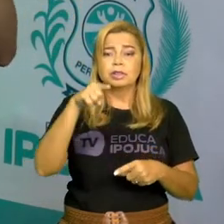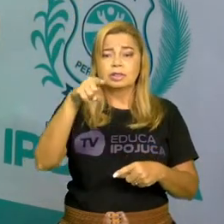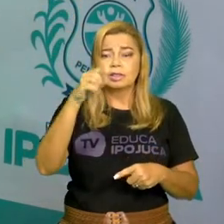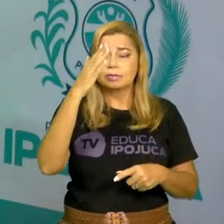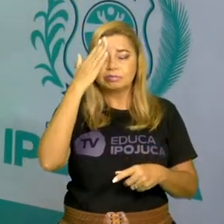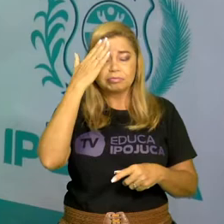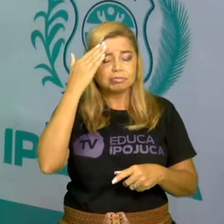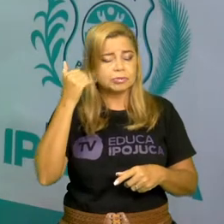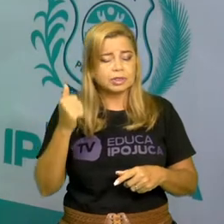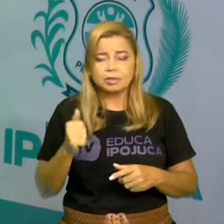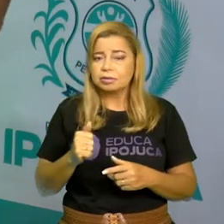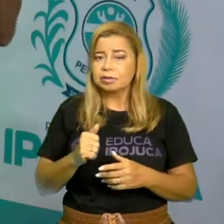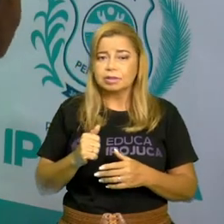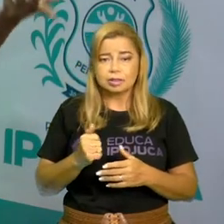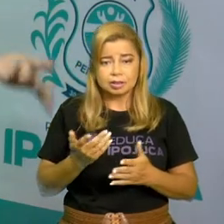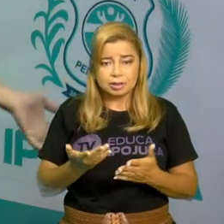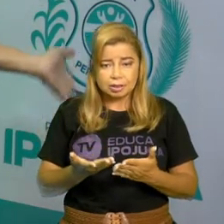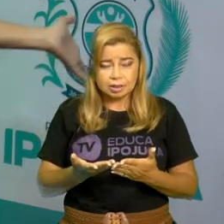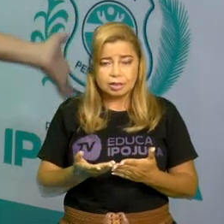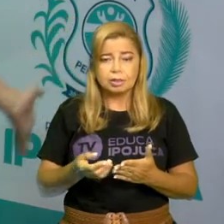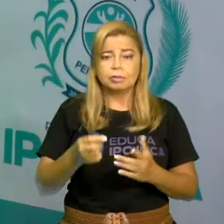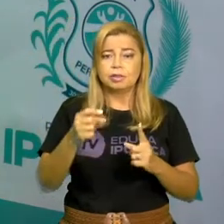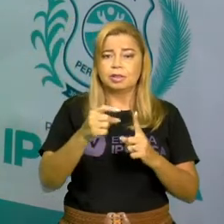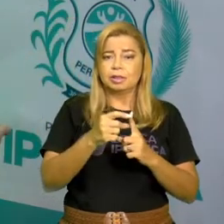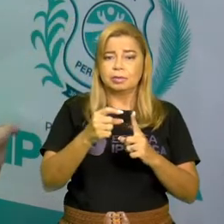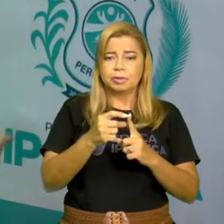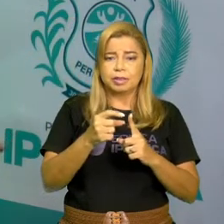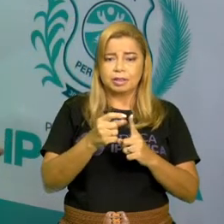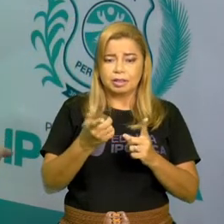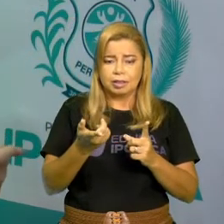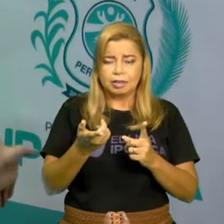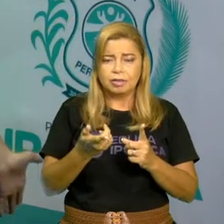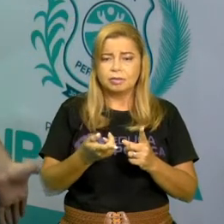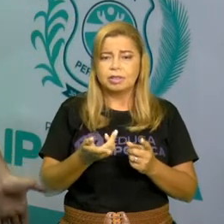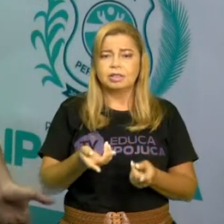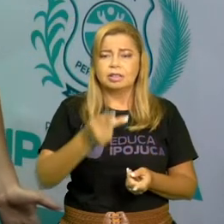texto que as pessoas que vão escutar ou vão ler, não vai entender.